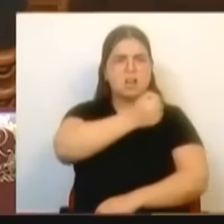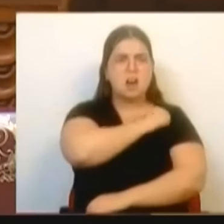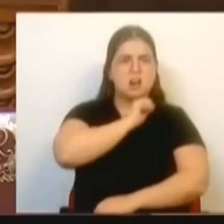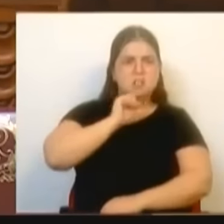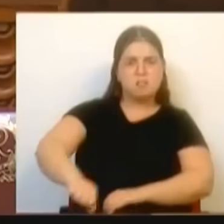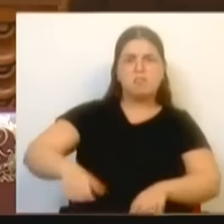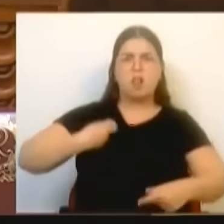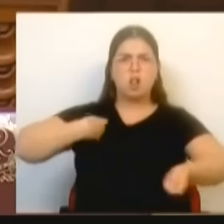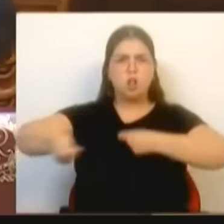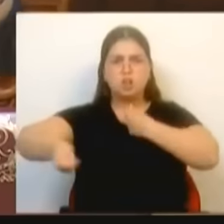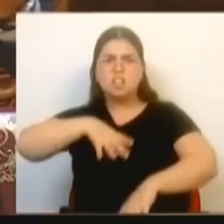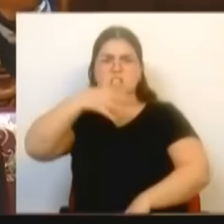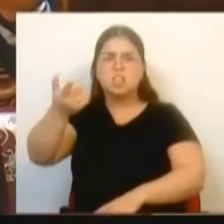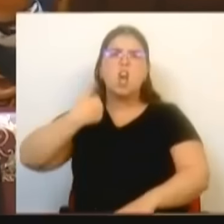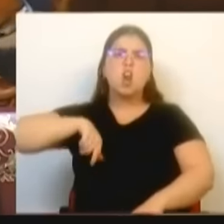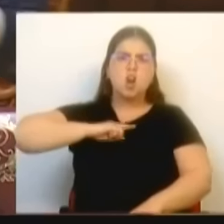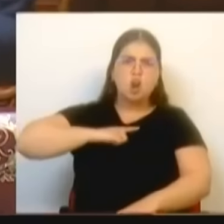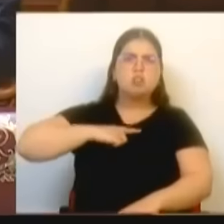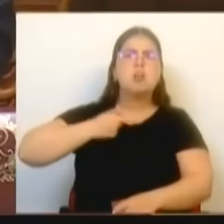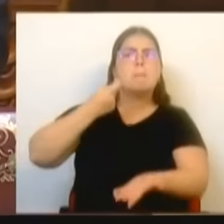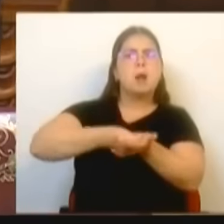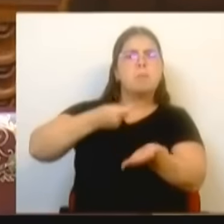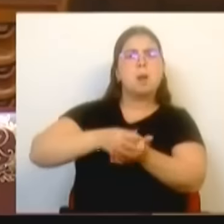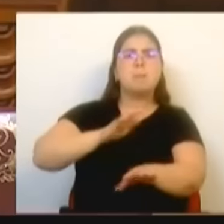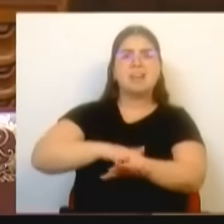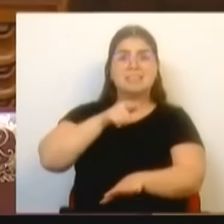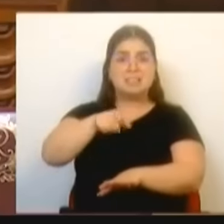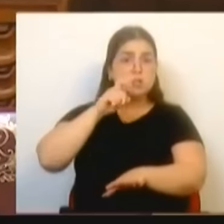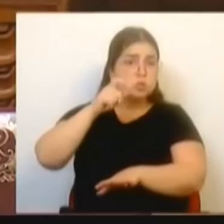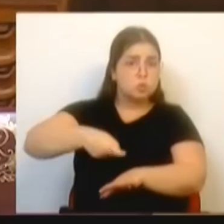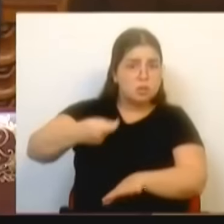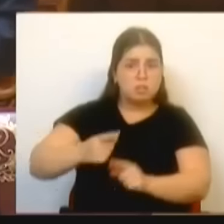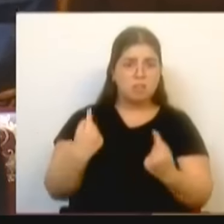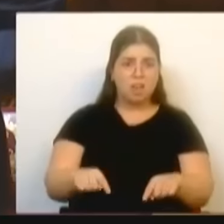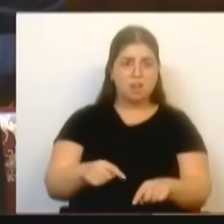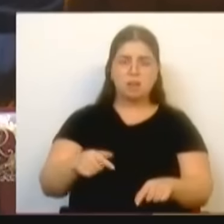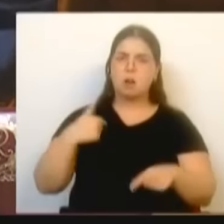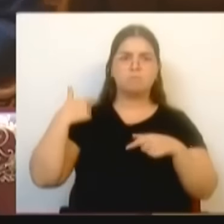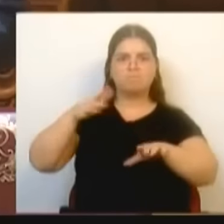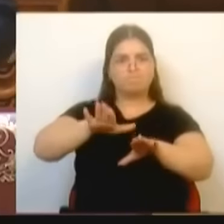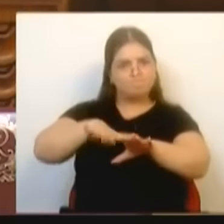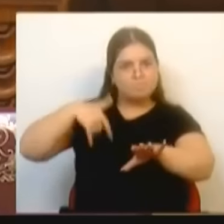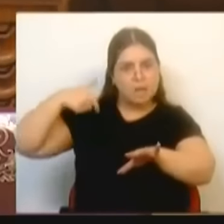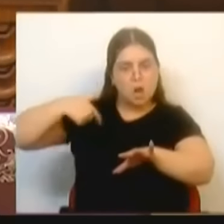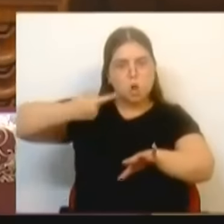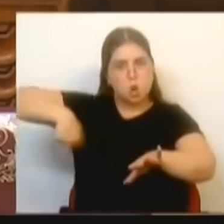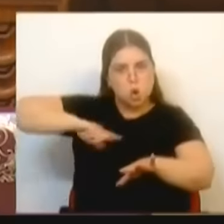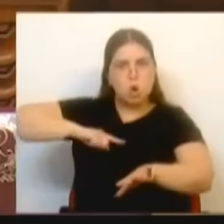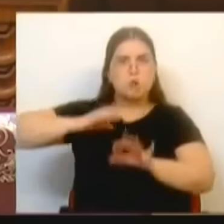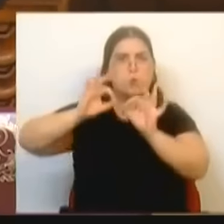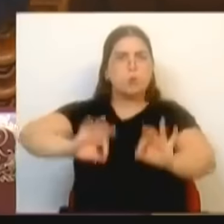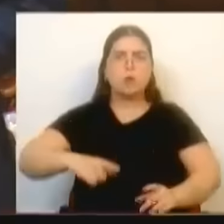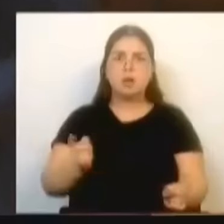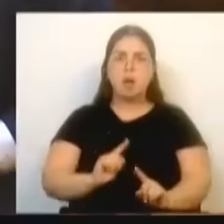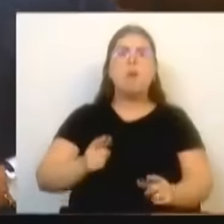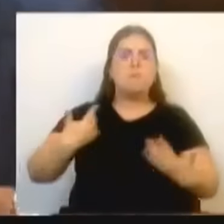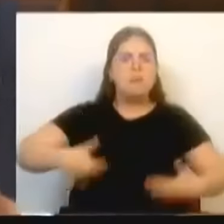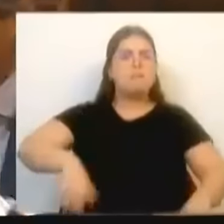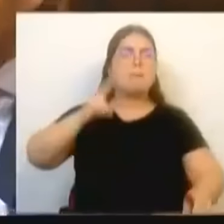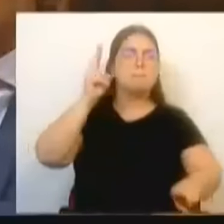lojas e a dizer que nós pagamos porque eles têm seguro, não. Esta bancada nunca os vai acarinhar. Quando puder, vai mandá-los para a prisão.